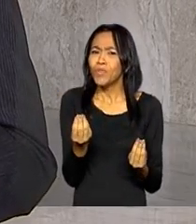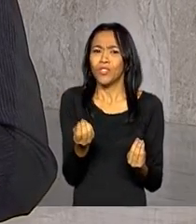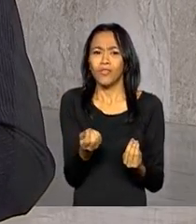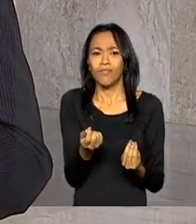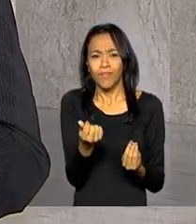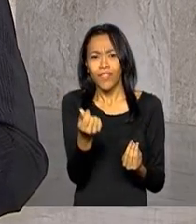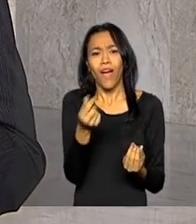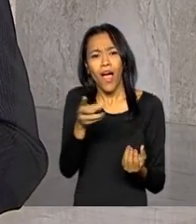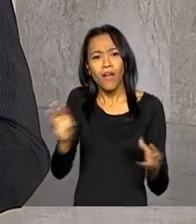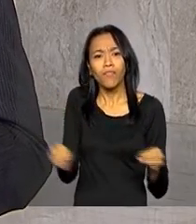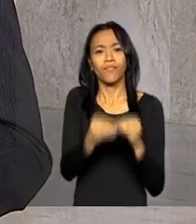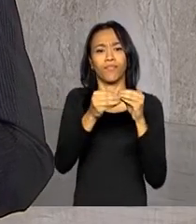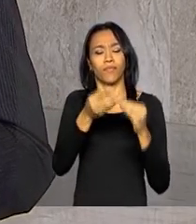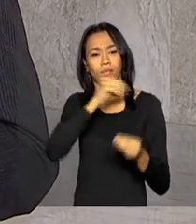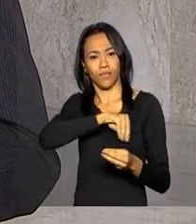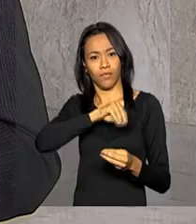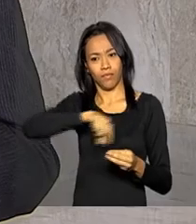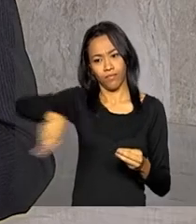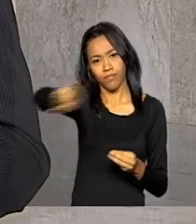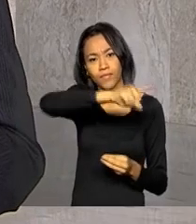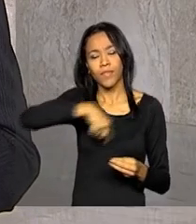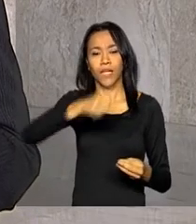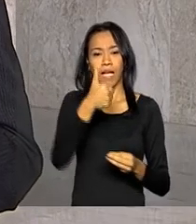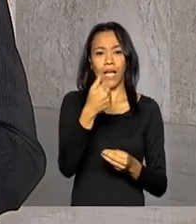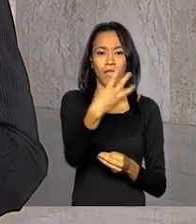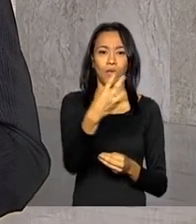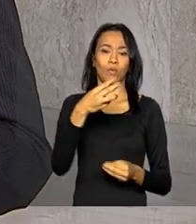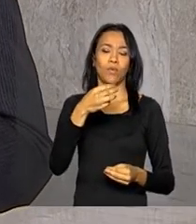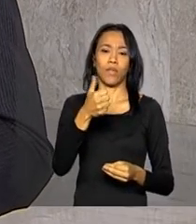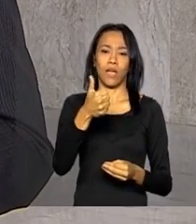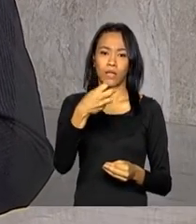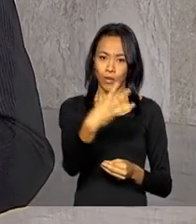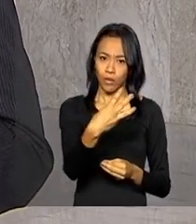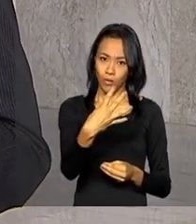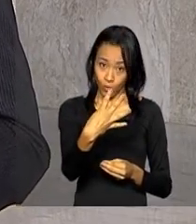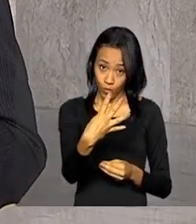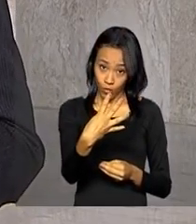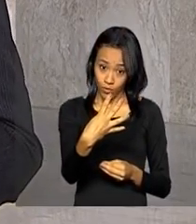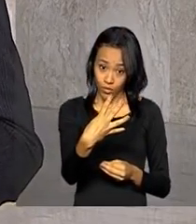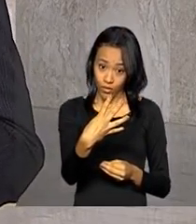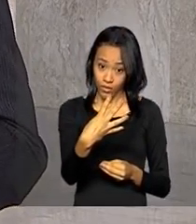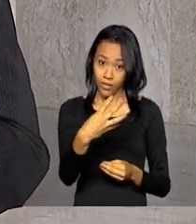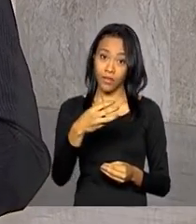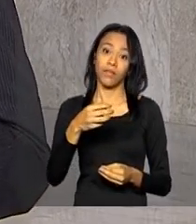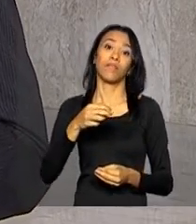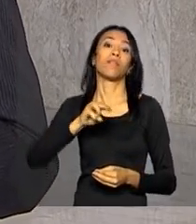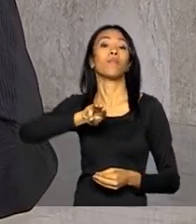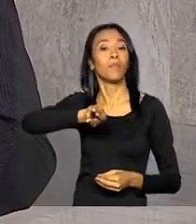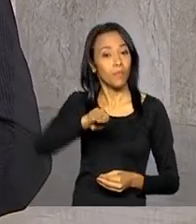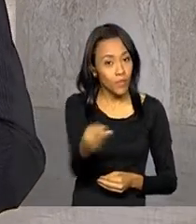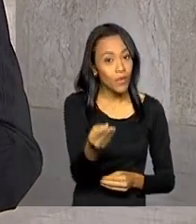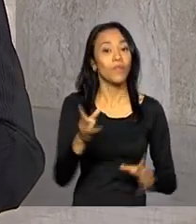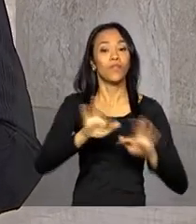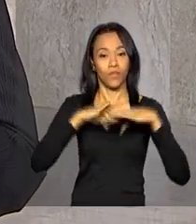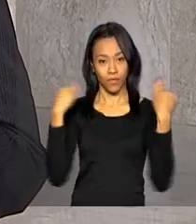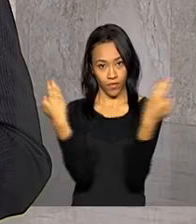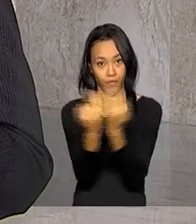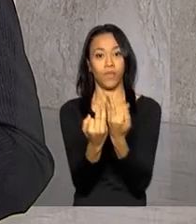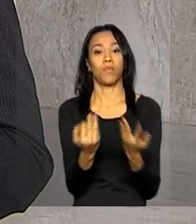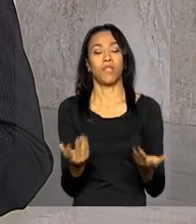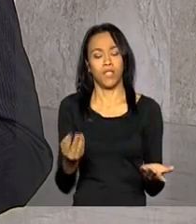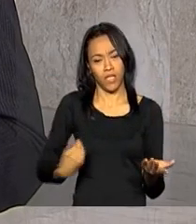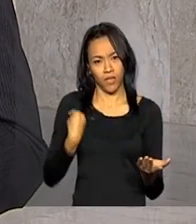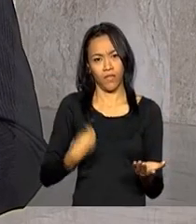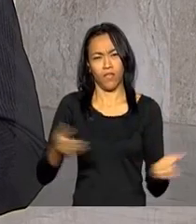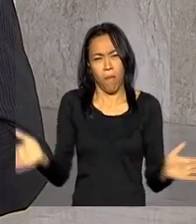complementar a renda de 14 milhões de famílias brasileiras em situação de extrema